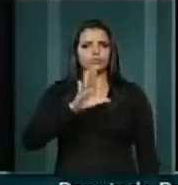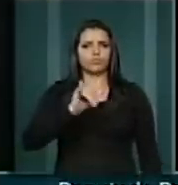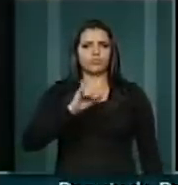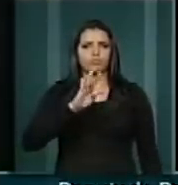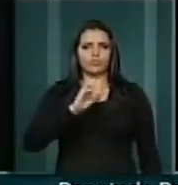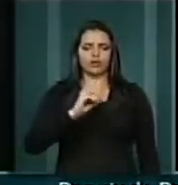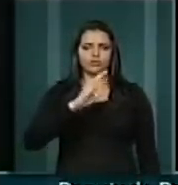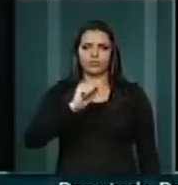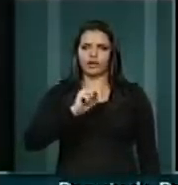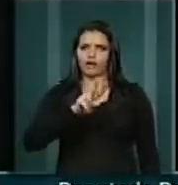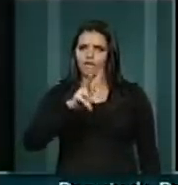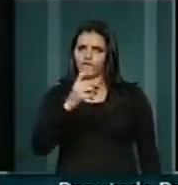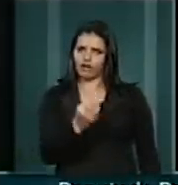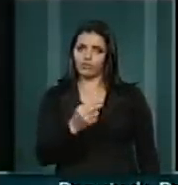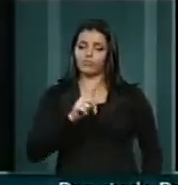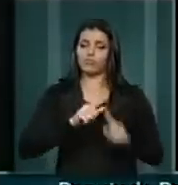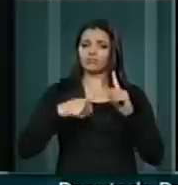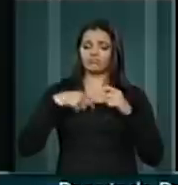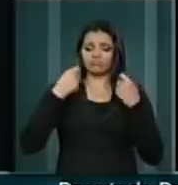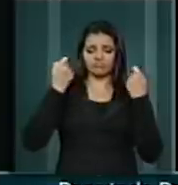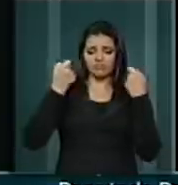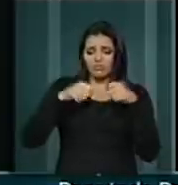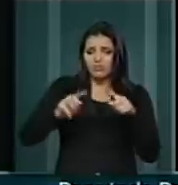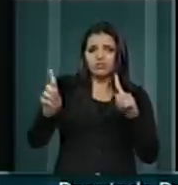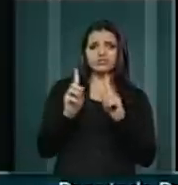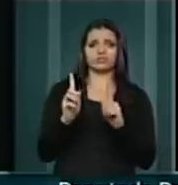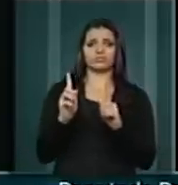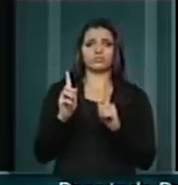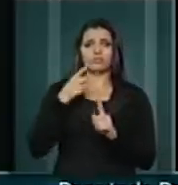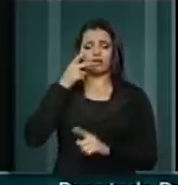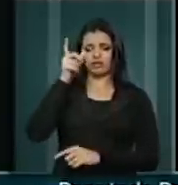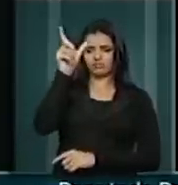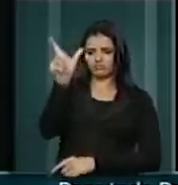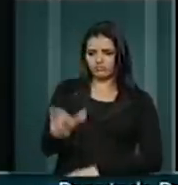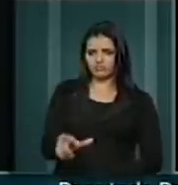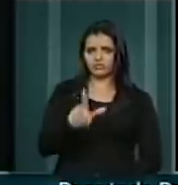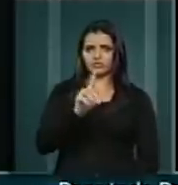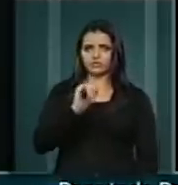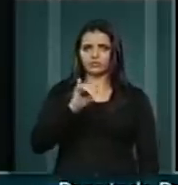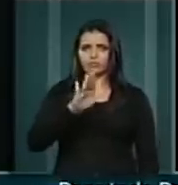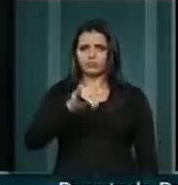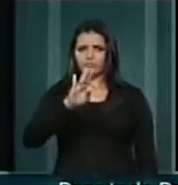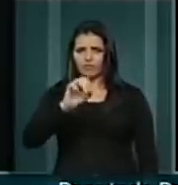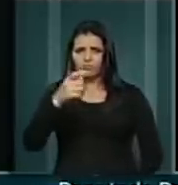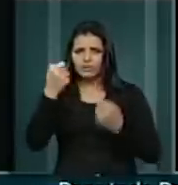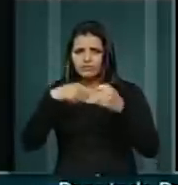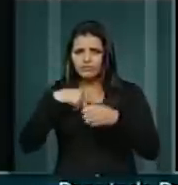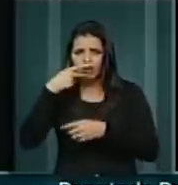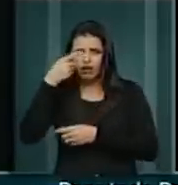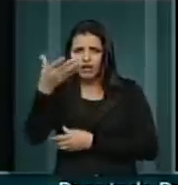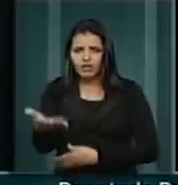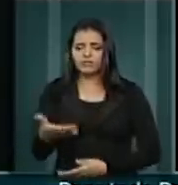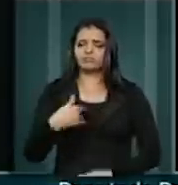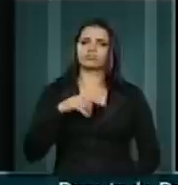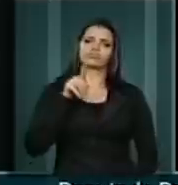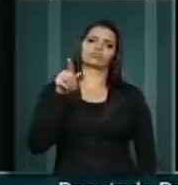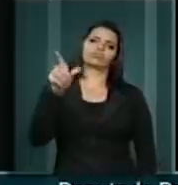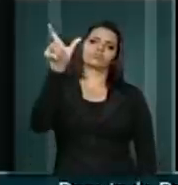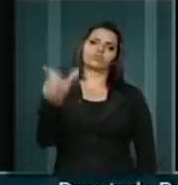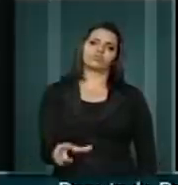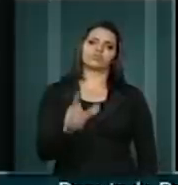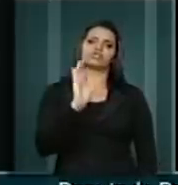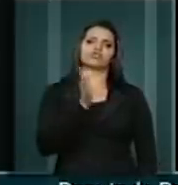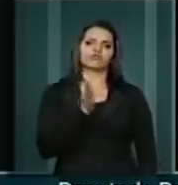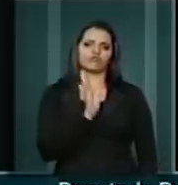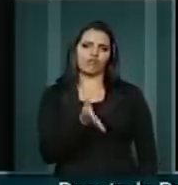aqui dizer quem é o ministro Gilberto Carvalho. E, sabidamente, o ministro Gilberto